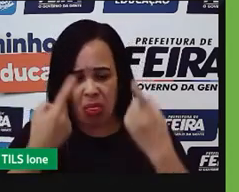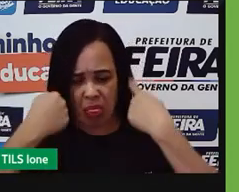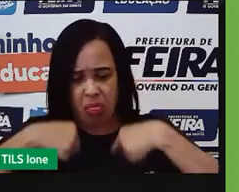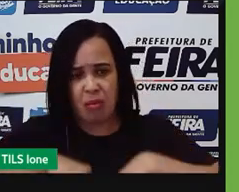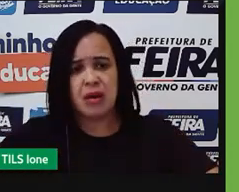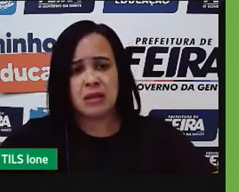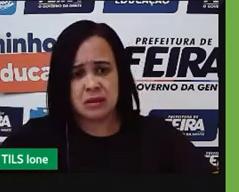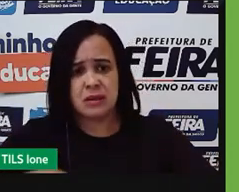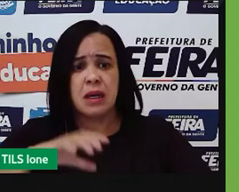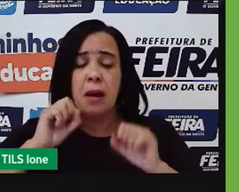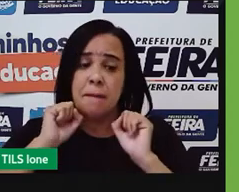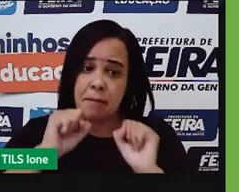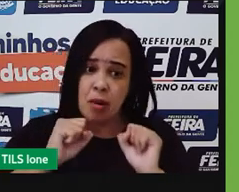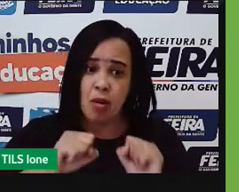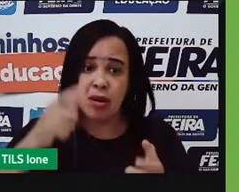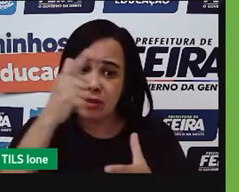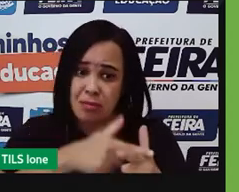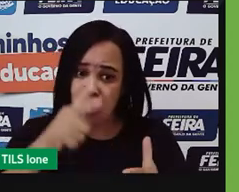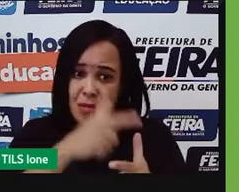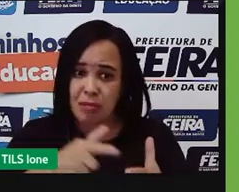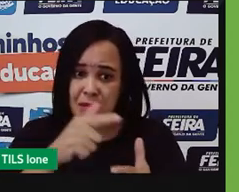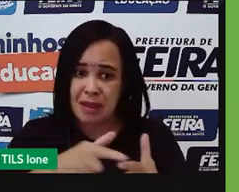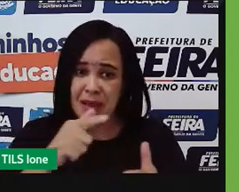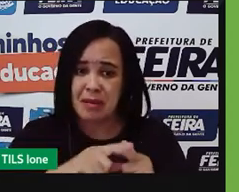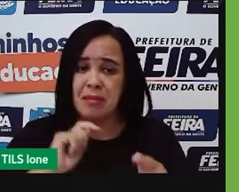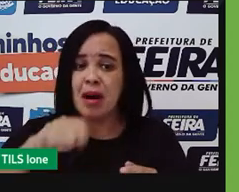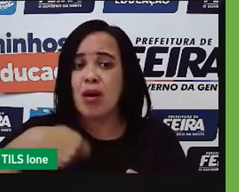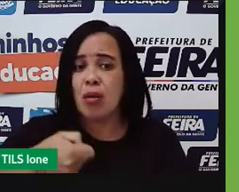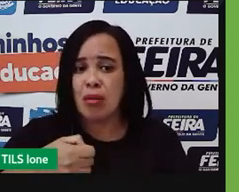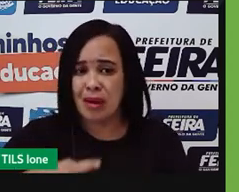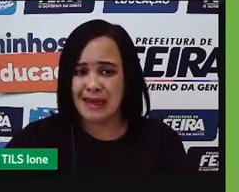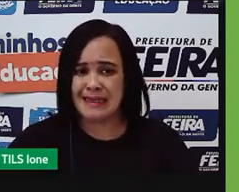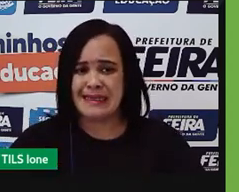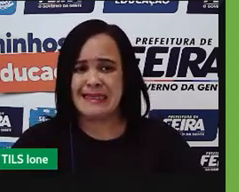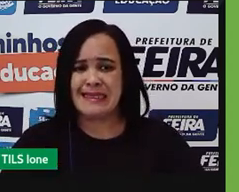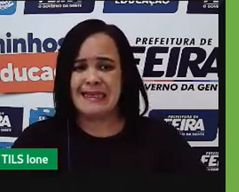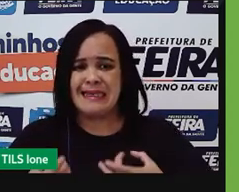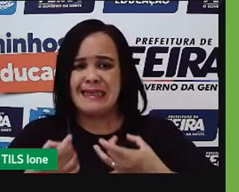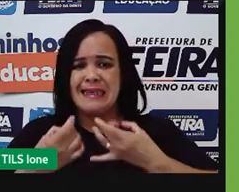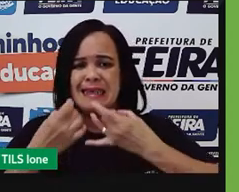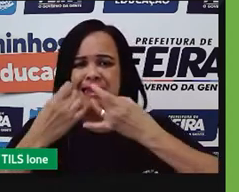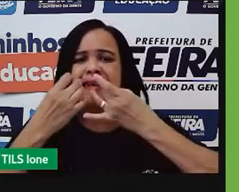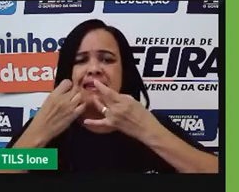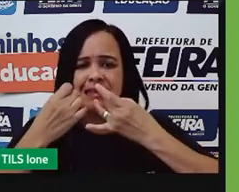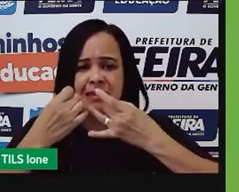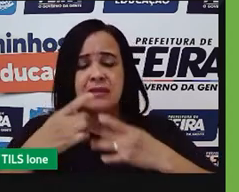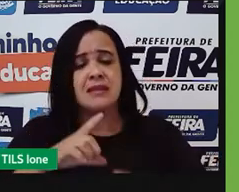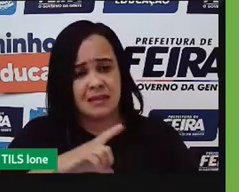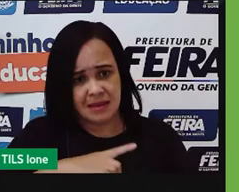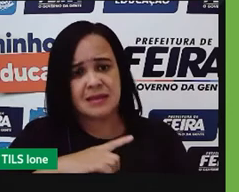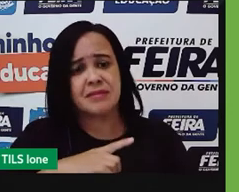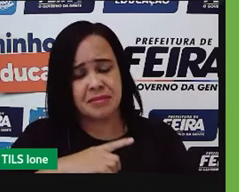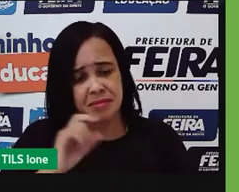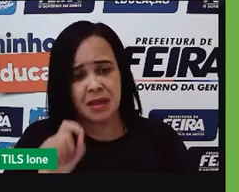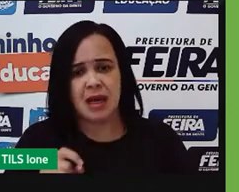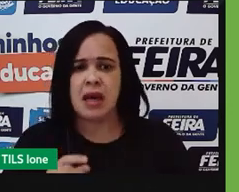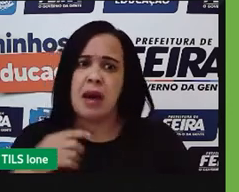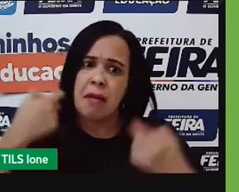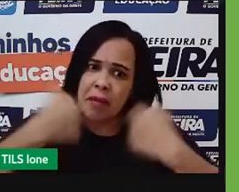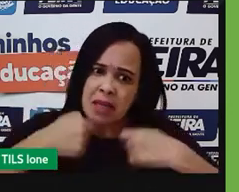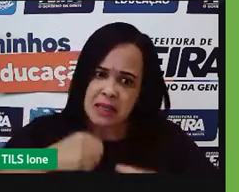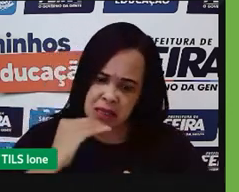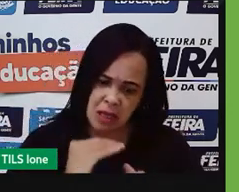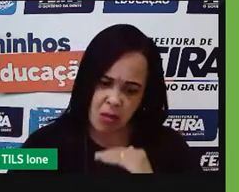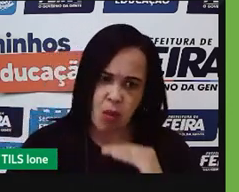câncer, né. Então, a gente tem esse controle de praga, algumas lavouras ainda, do controle de praga, não evoluiu tanto e se